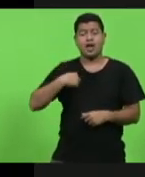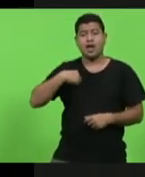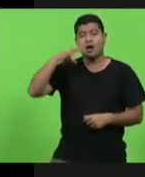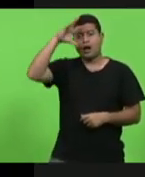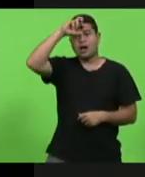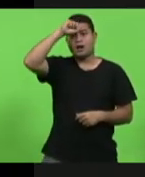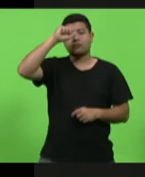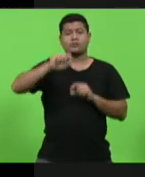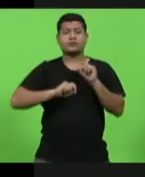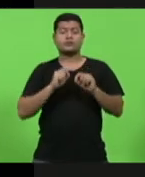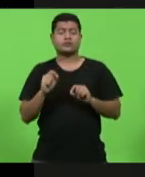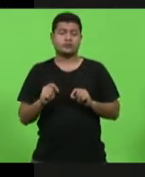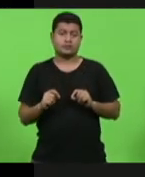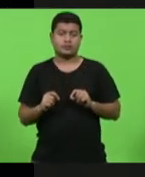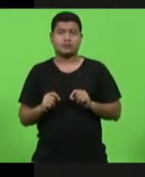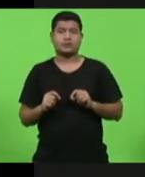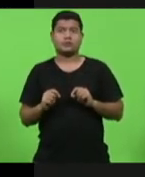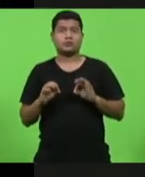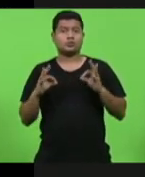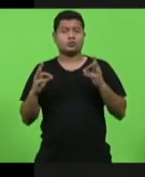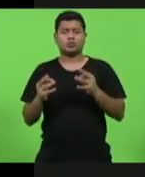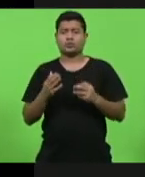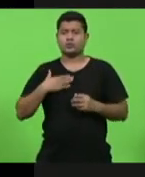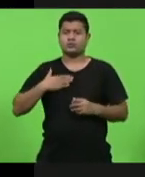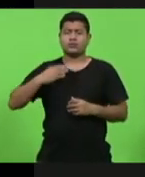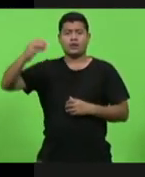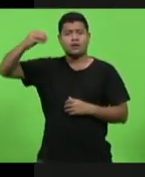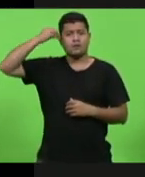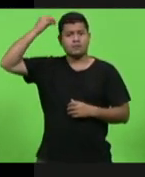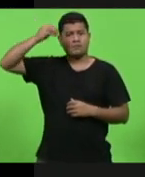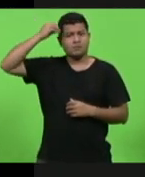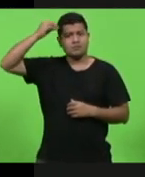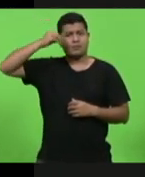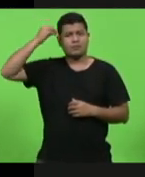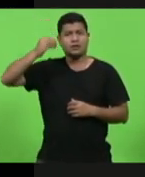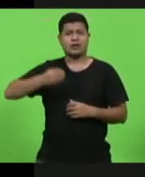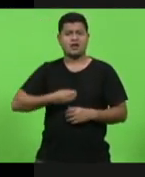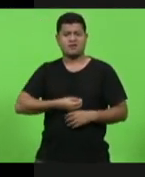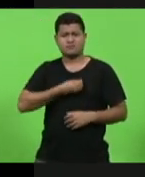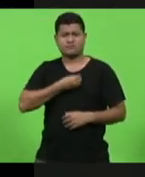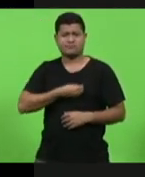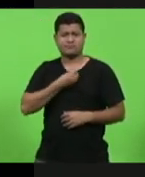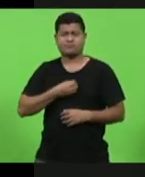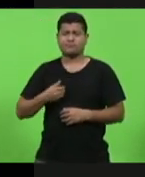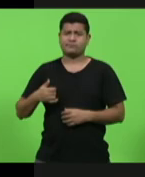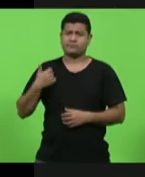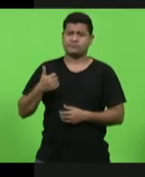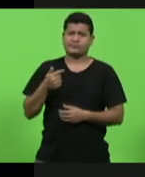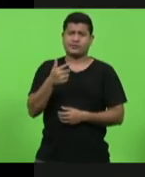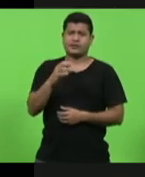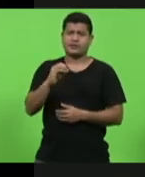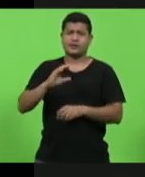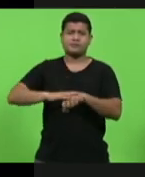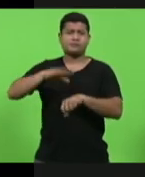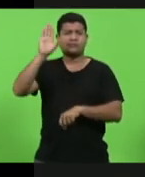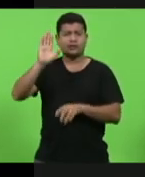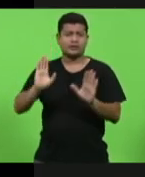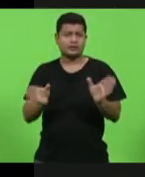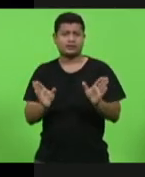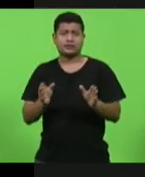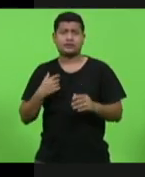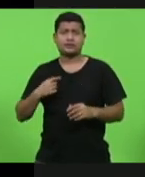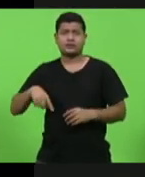com toda a minha vida de mais de 70 anos, quanto mais a gente baixa a